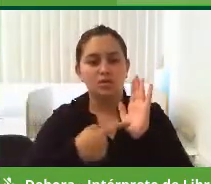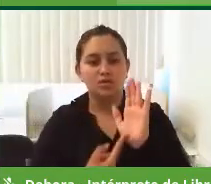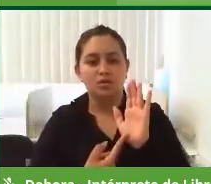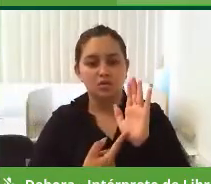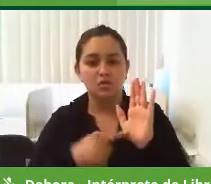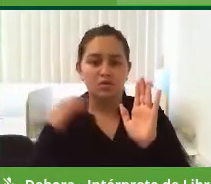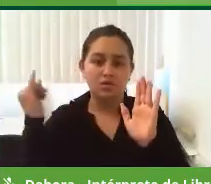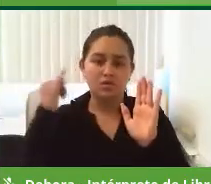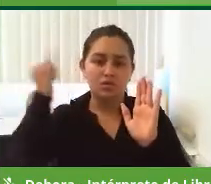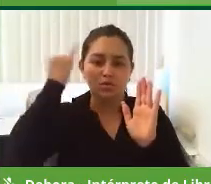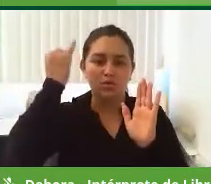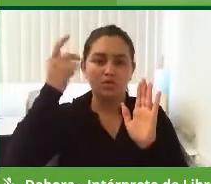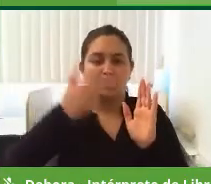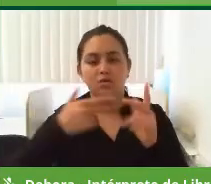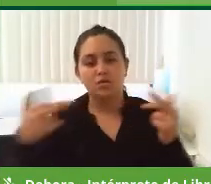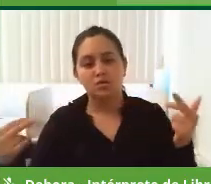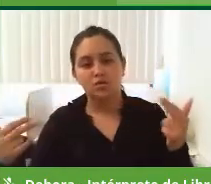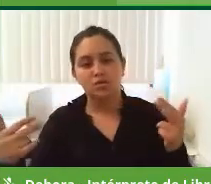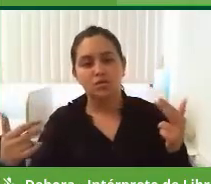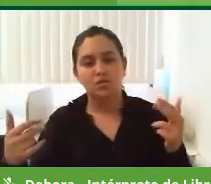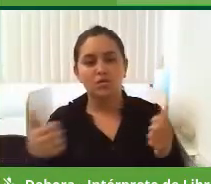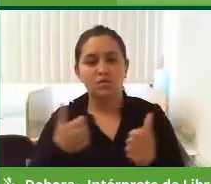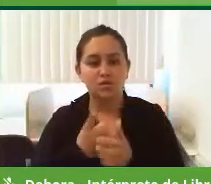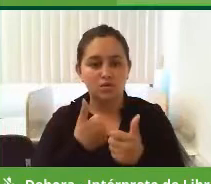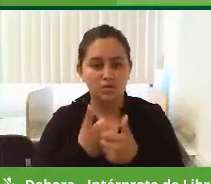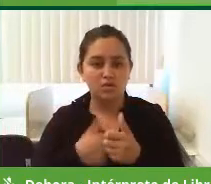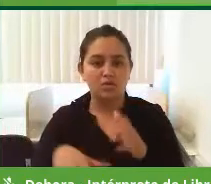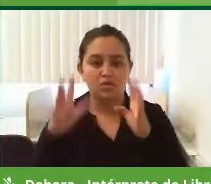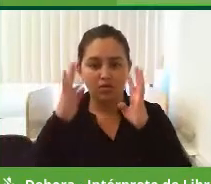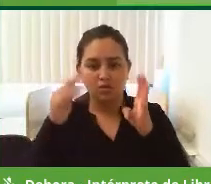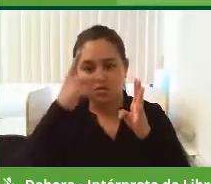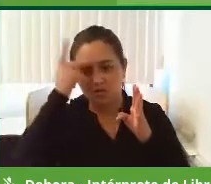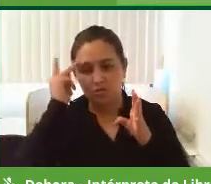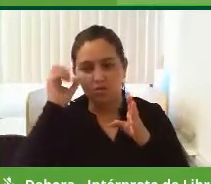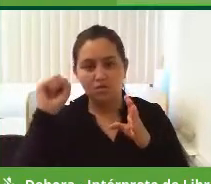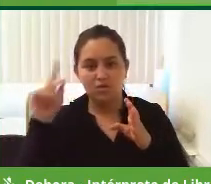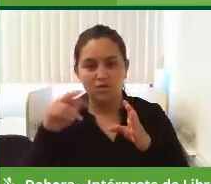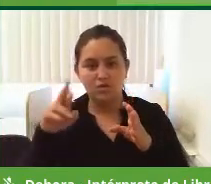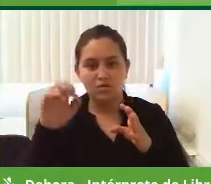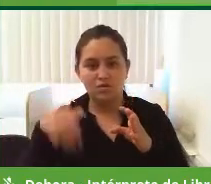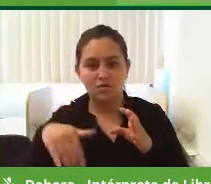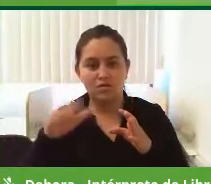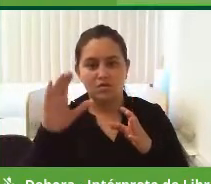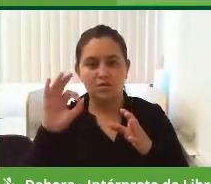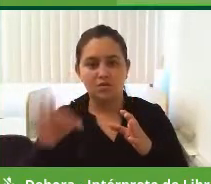importância de vocês estarem com o posto de saúde perto para atender esse povo maravilhoso da XRAM, está certo?